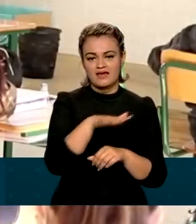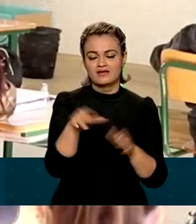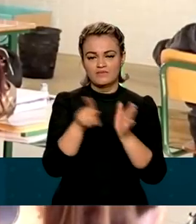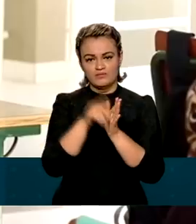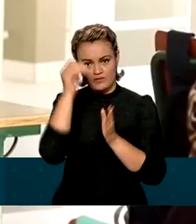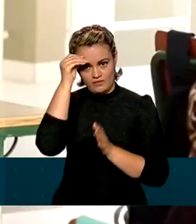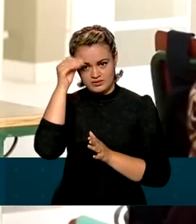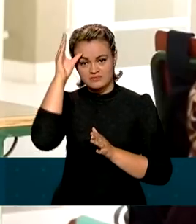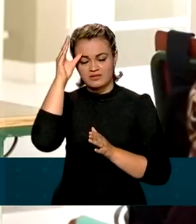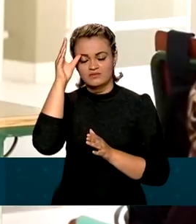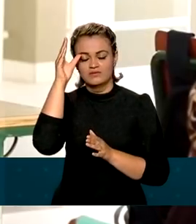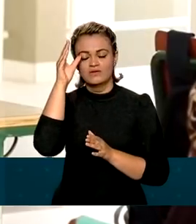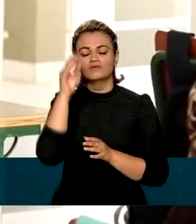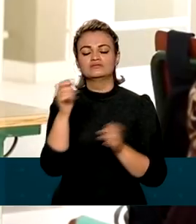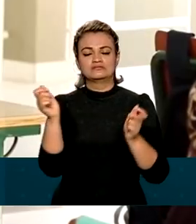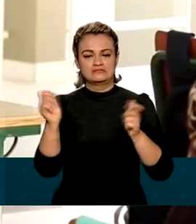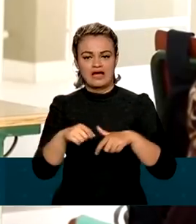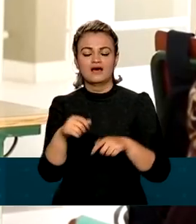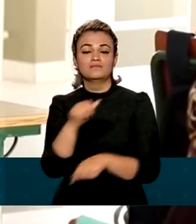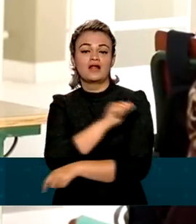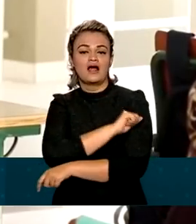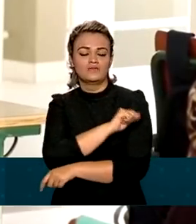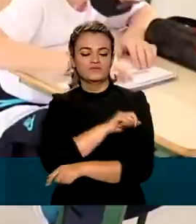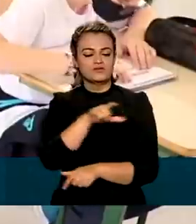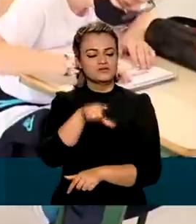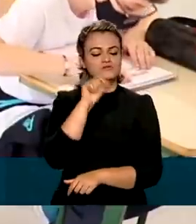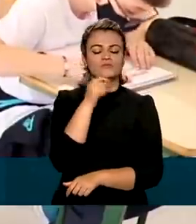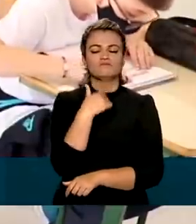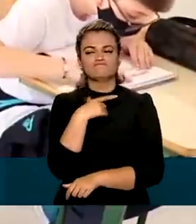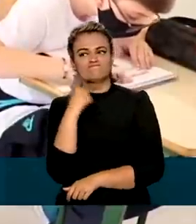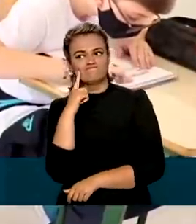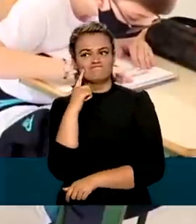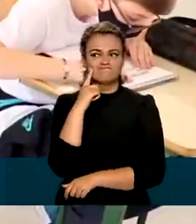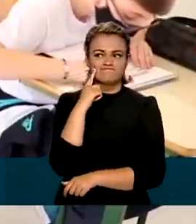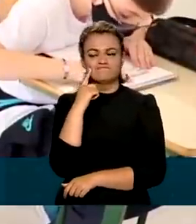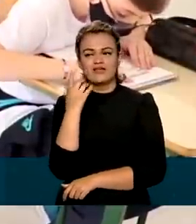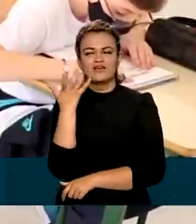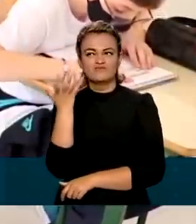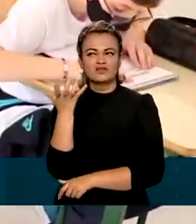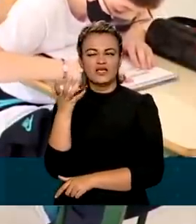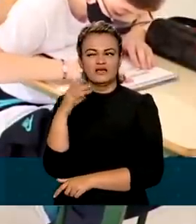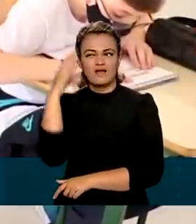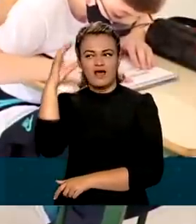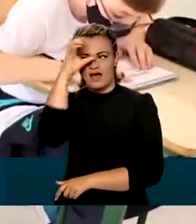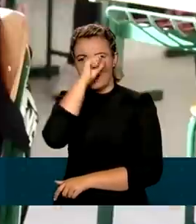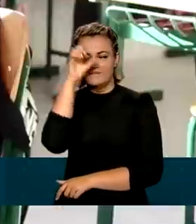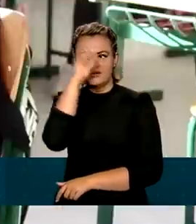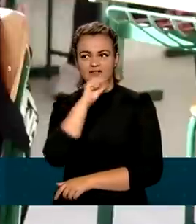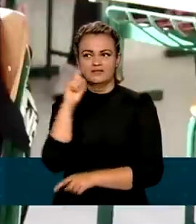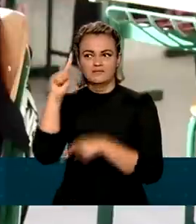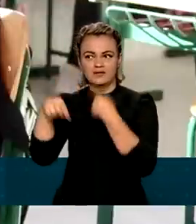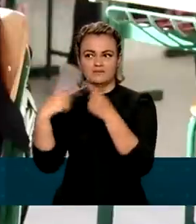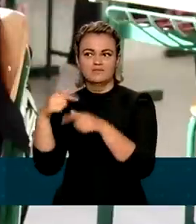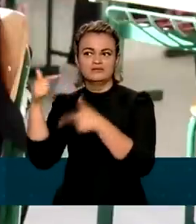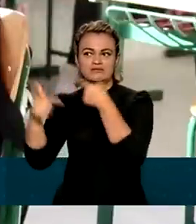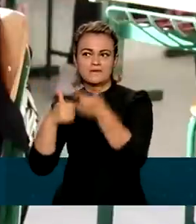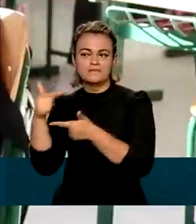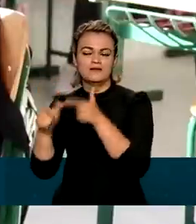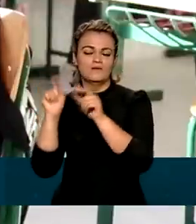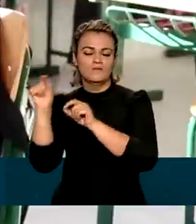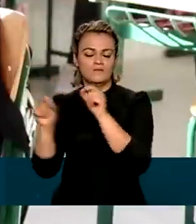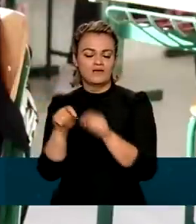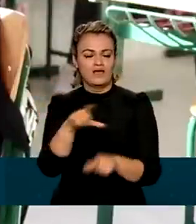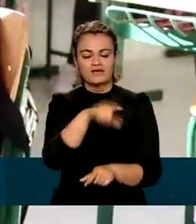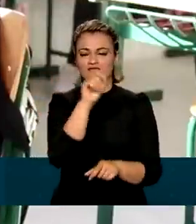conhecimento vão permitir que o aluno escolha o que fazer de acordo com o interesse, projeto de vida